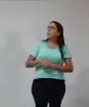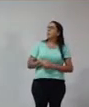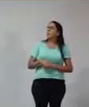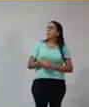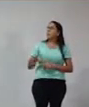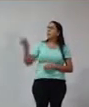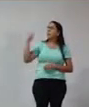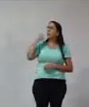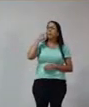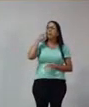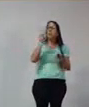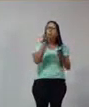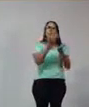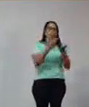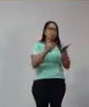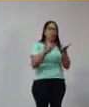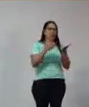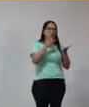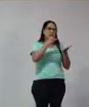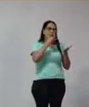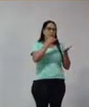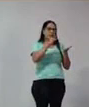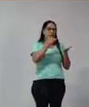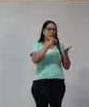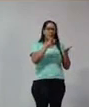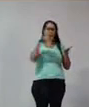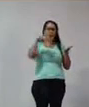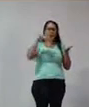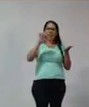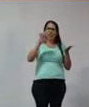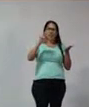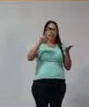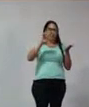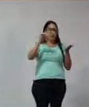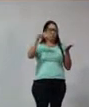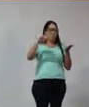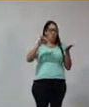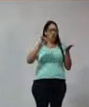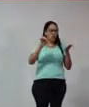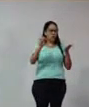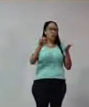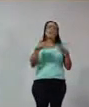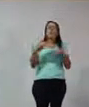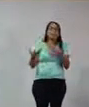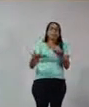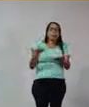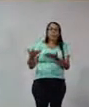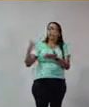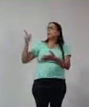Ainda no contexto desse projeto de extensão, a gente tem feito muito